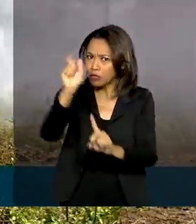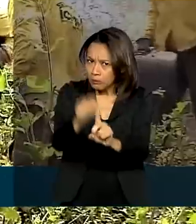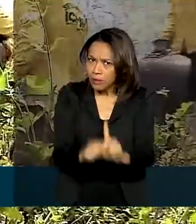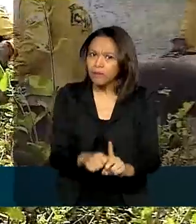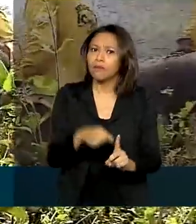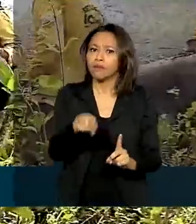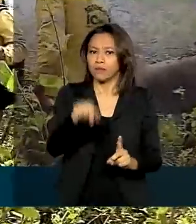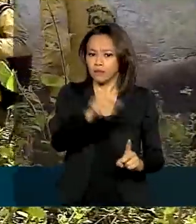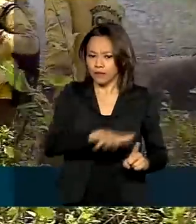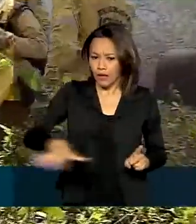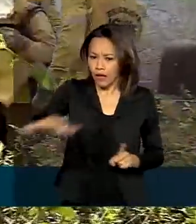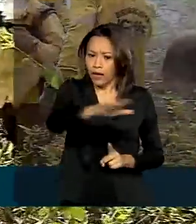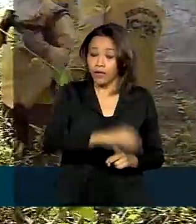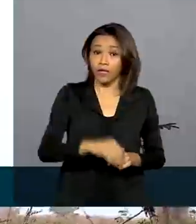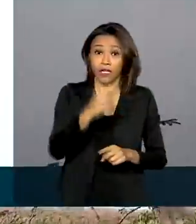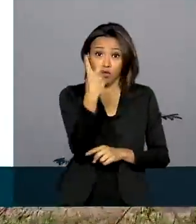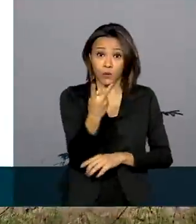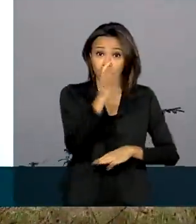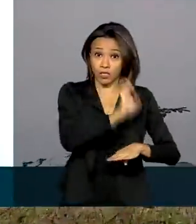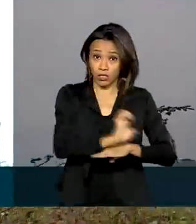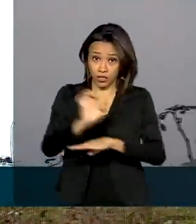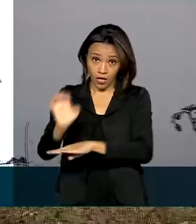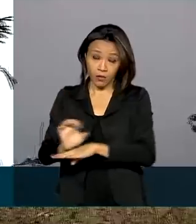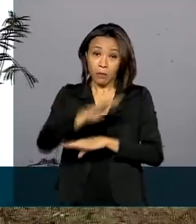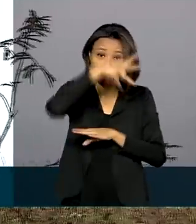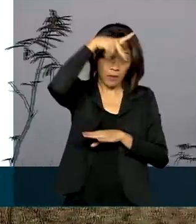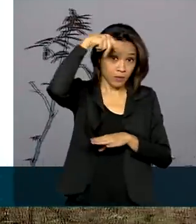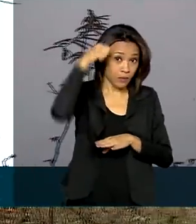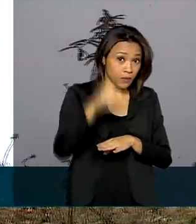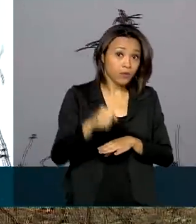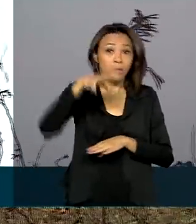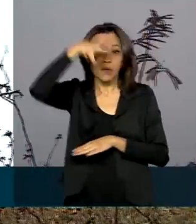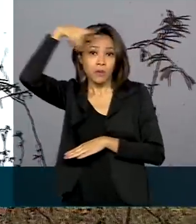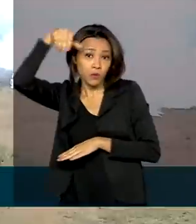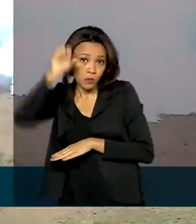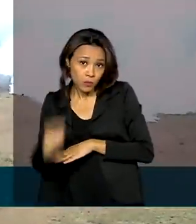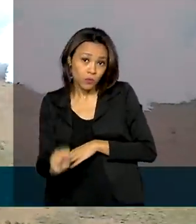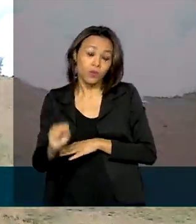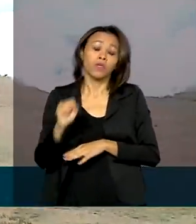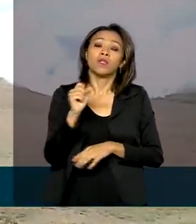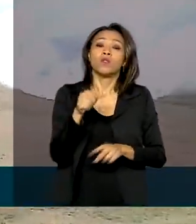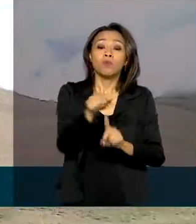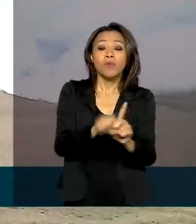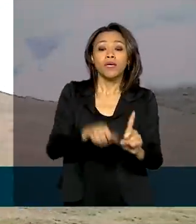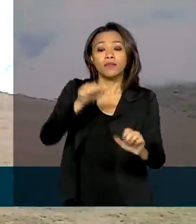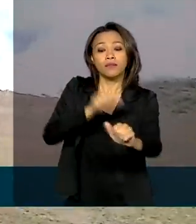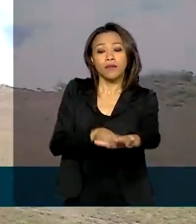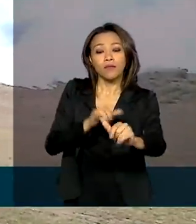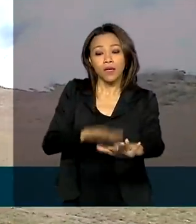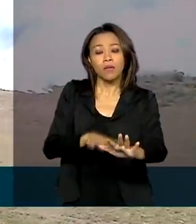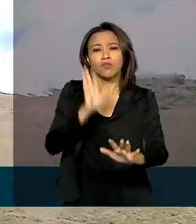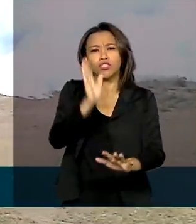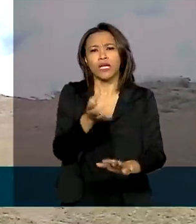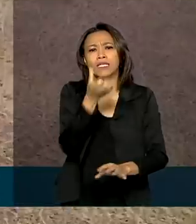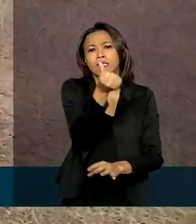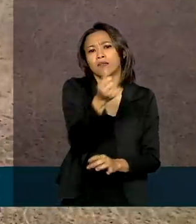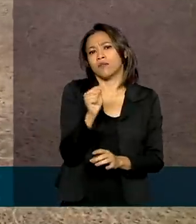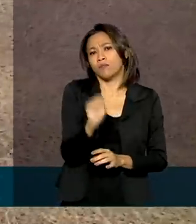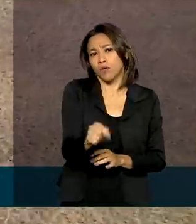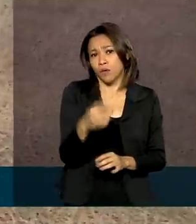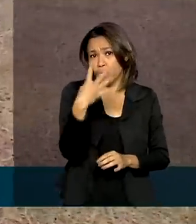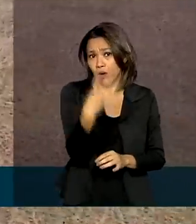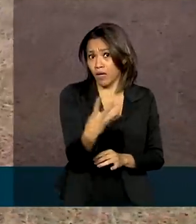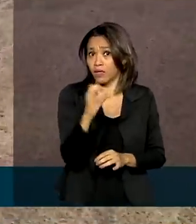Mato Grosso e Mato Grosso do Sul. Só em setembro, até o dia 23, foram registrados 6.048